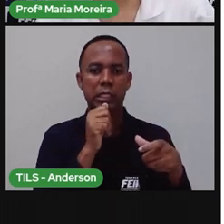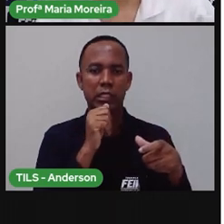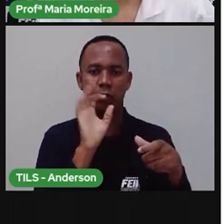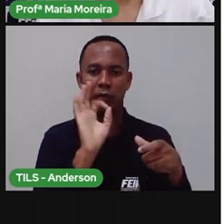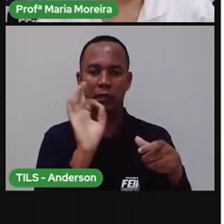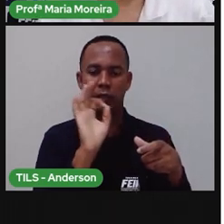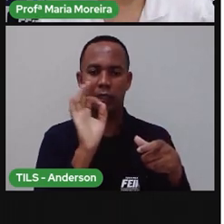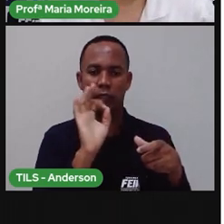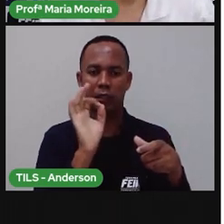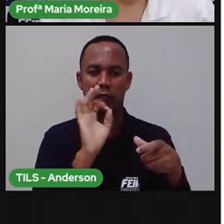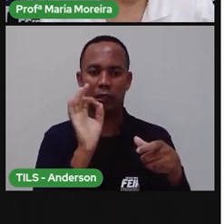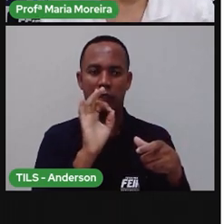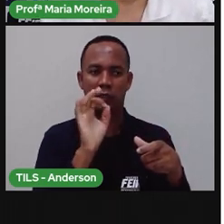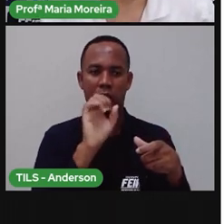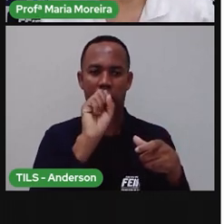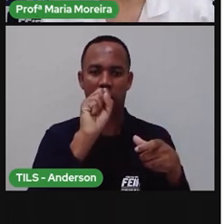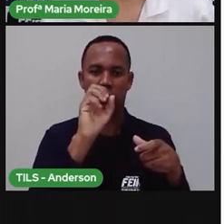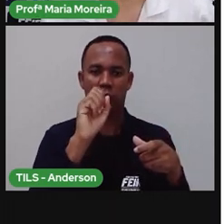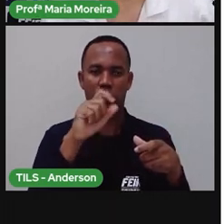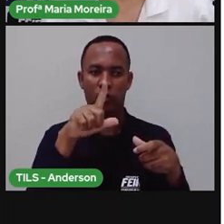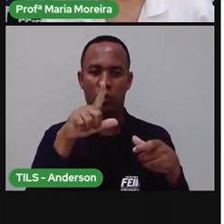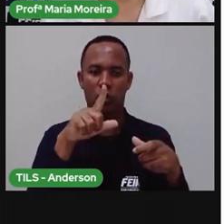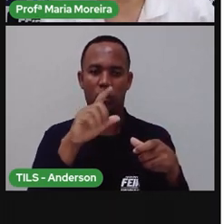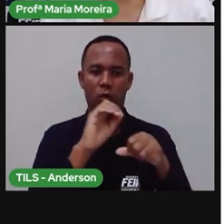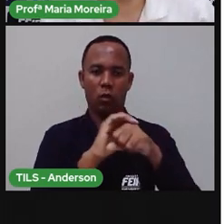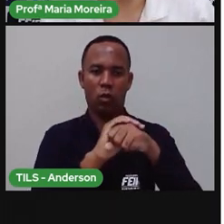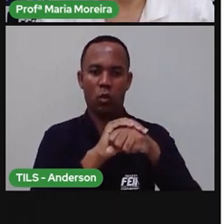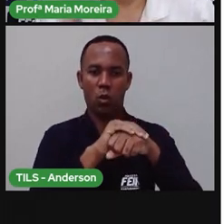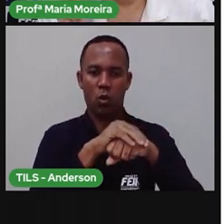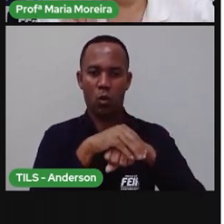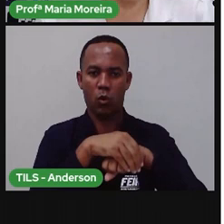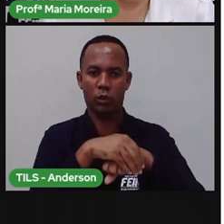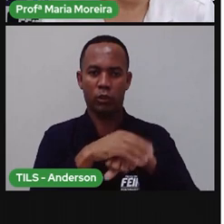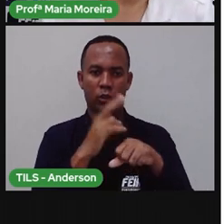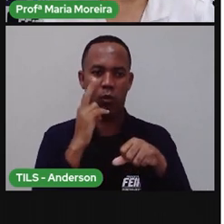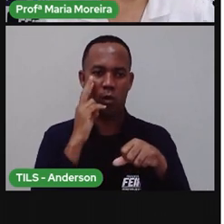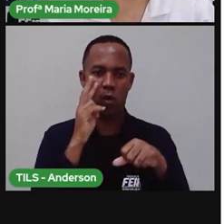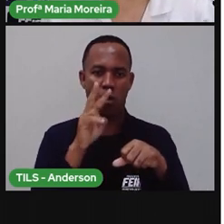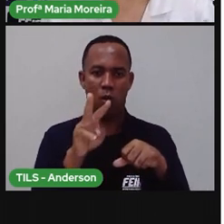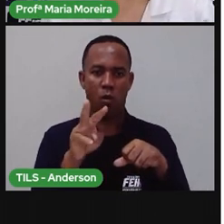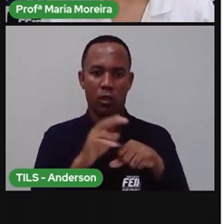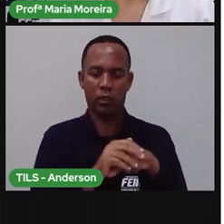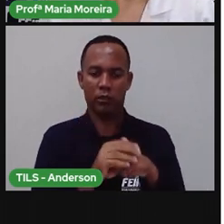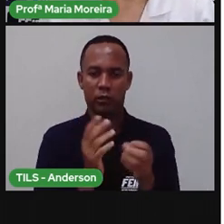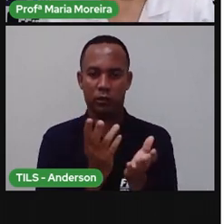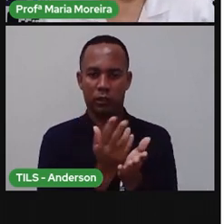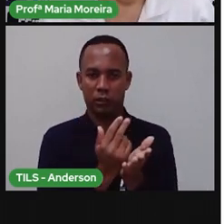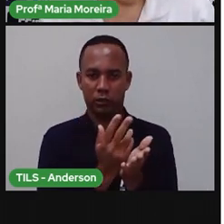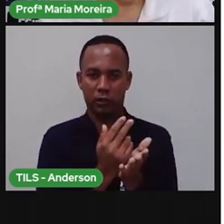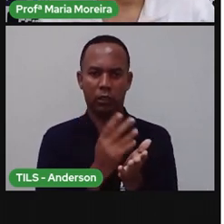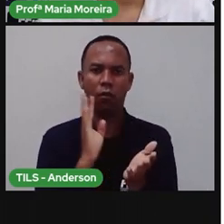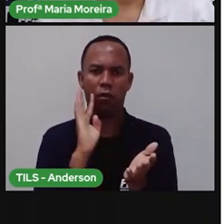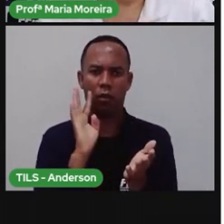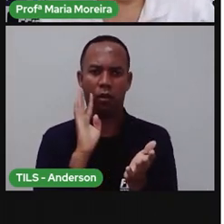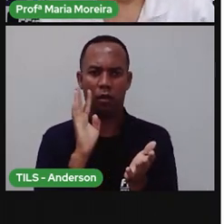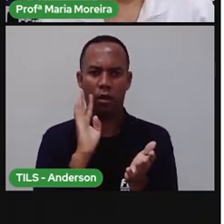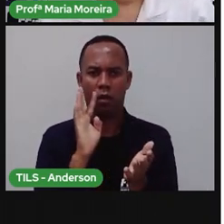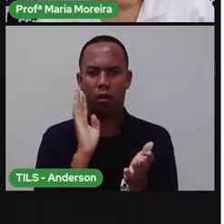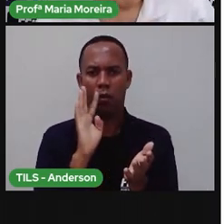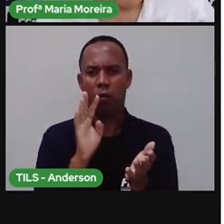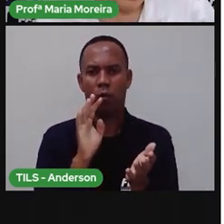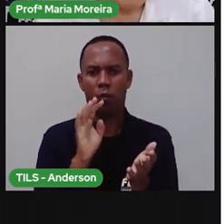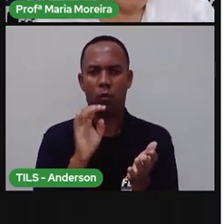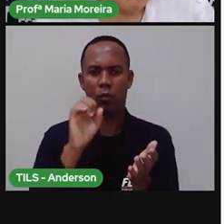solar. E aí é o quê? A noite. Olha outra imagem bacana aí. O sol, né?